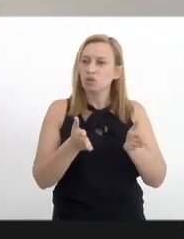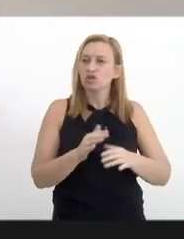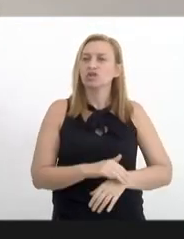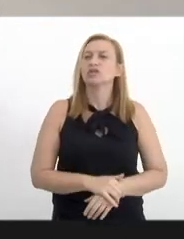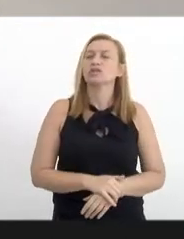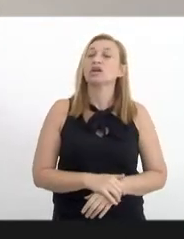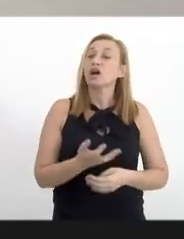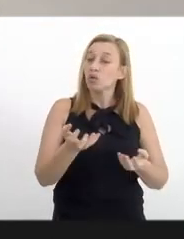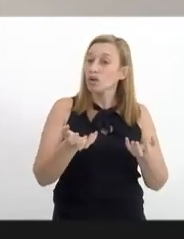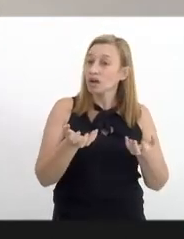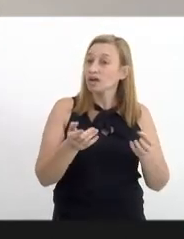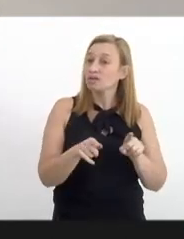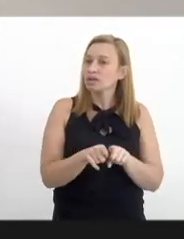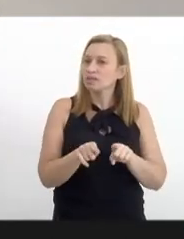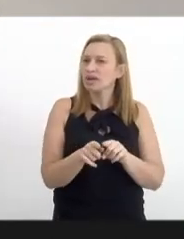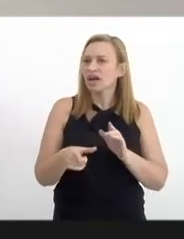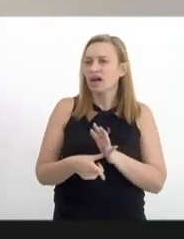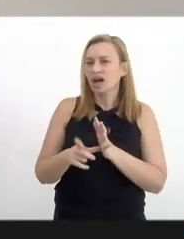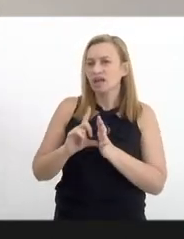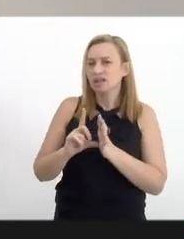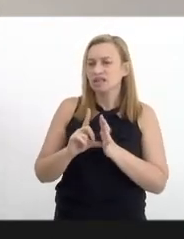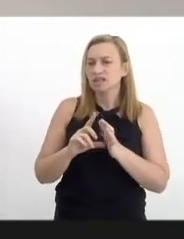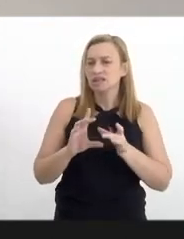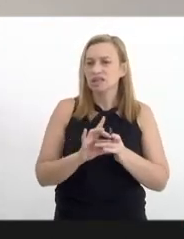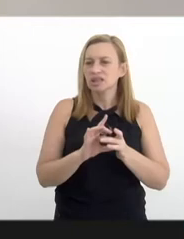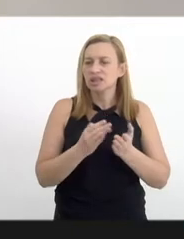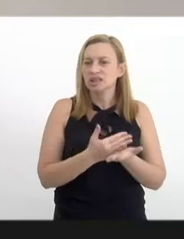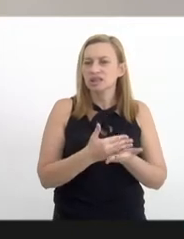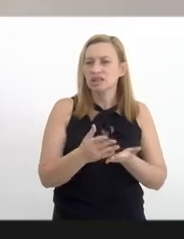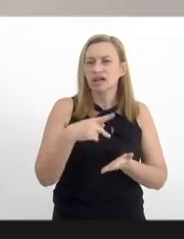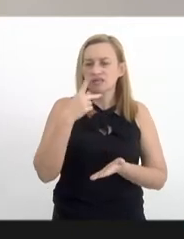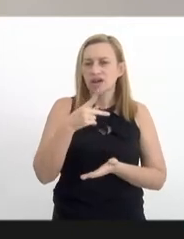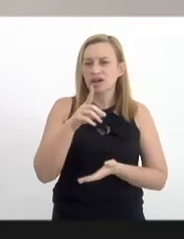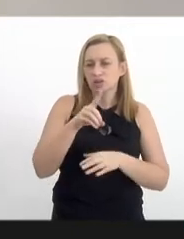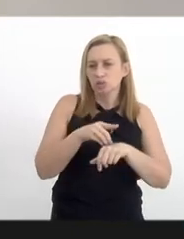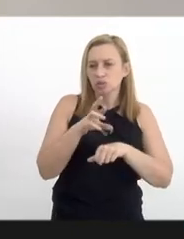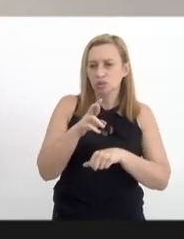também eu quero, antes de abrir a fala para a doutora Madalena